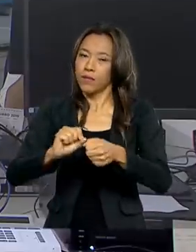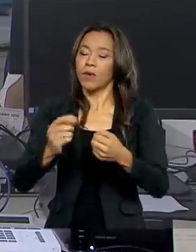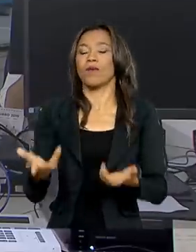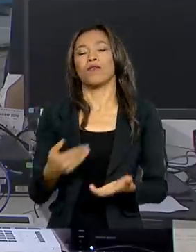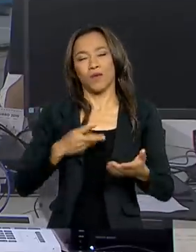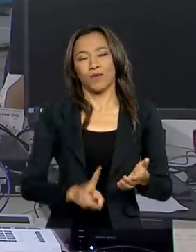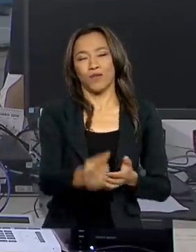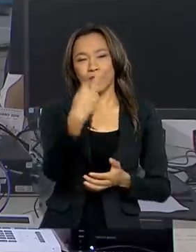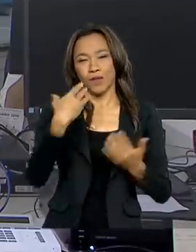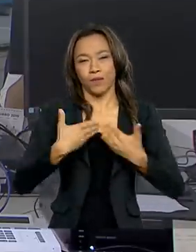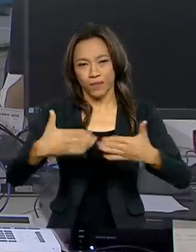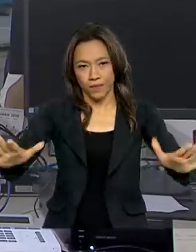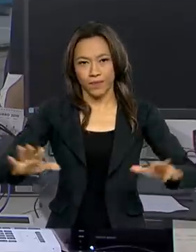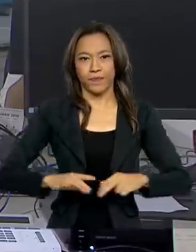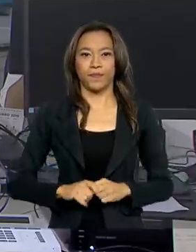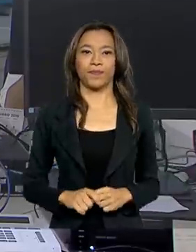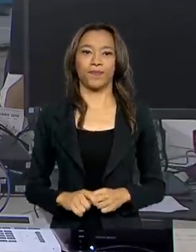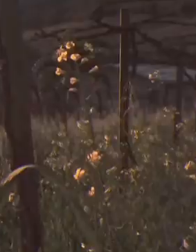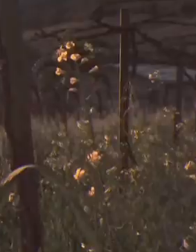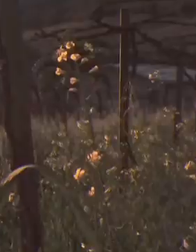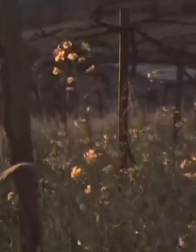o Brasil em Dia já está no ar.